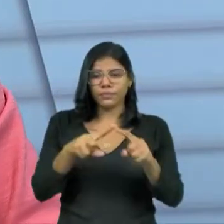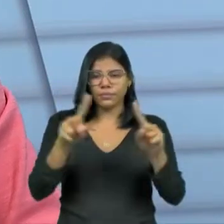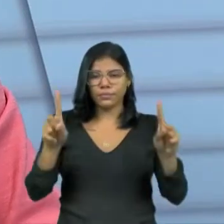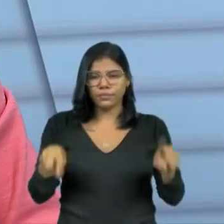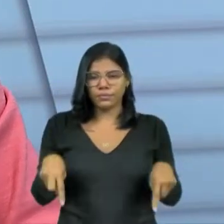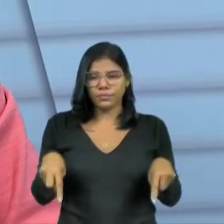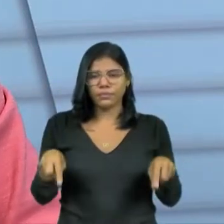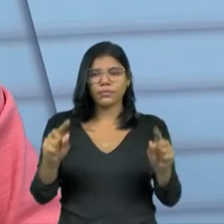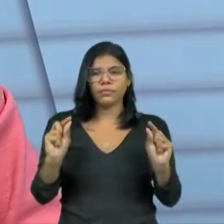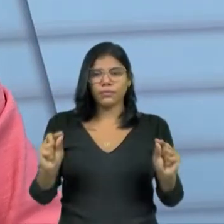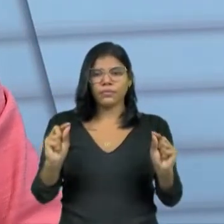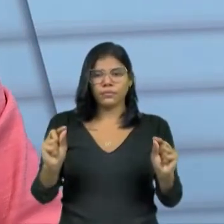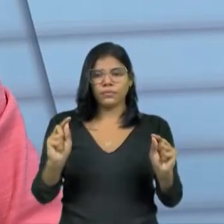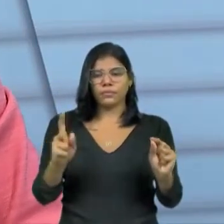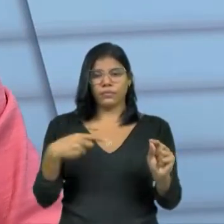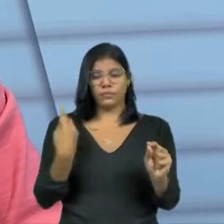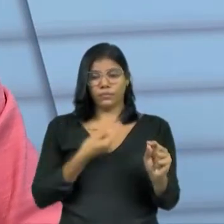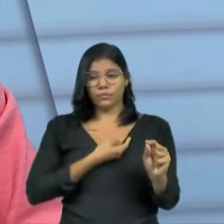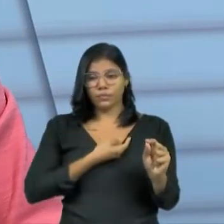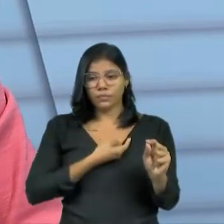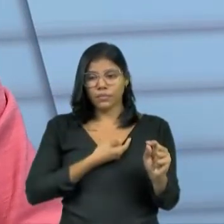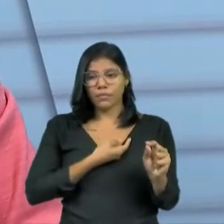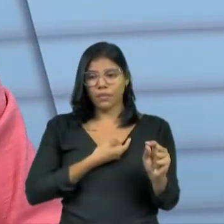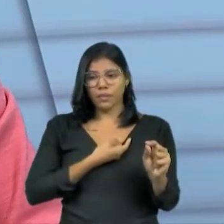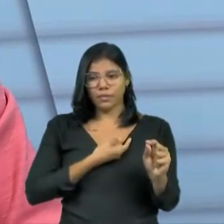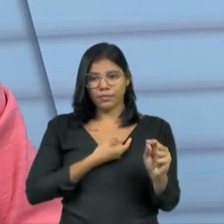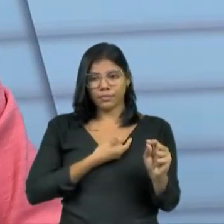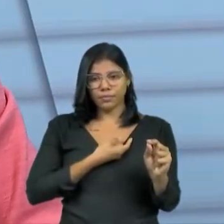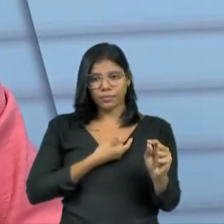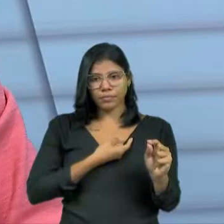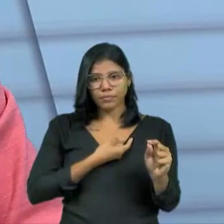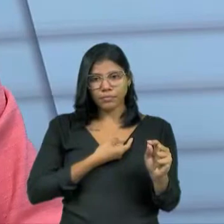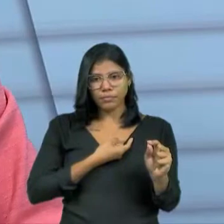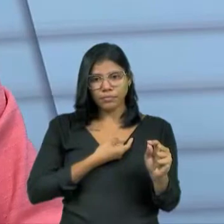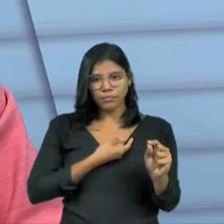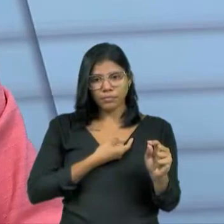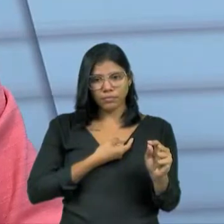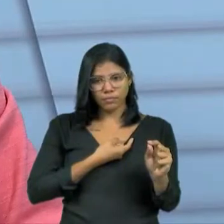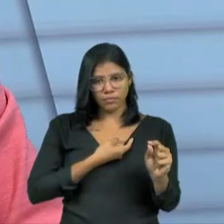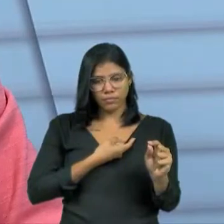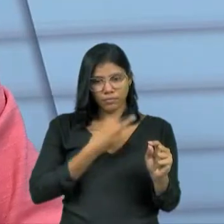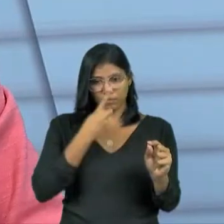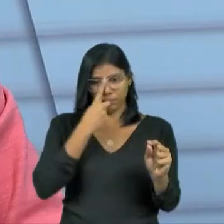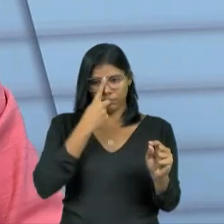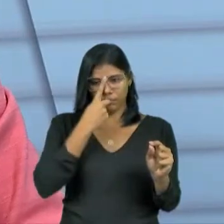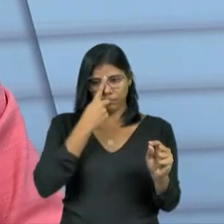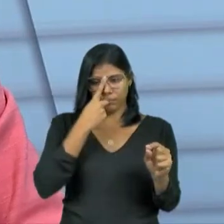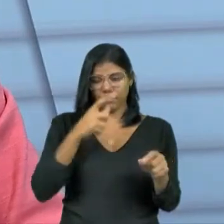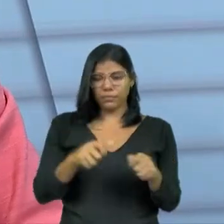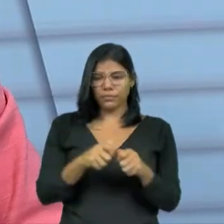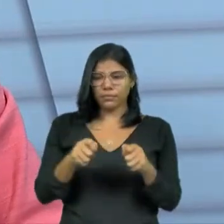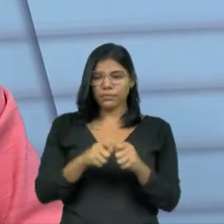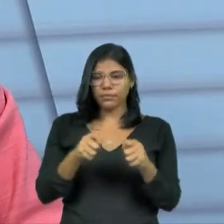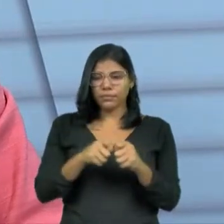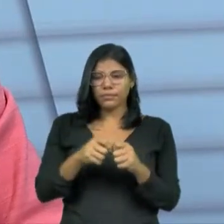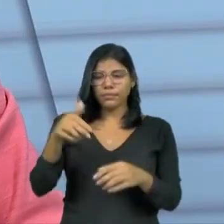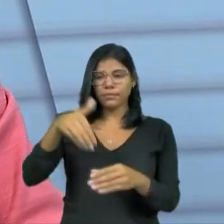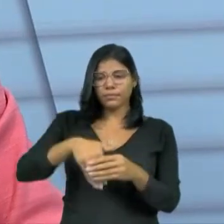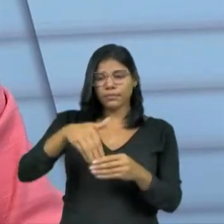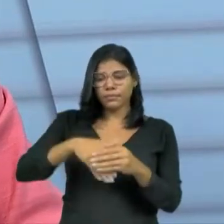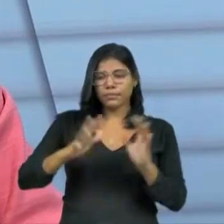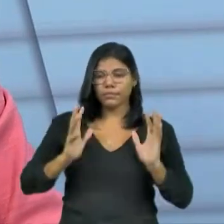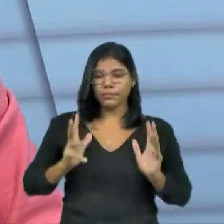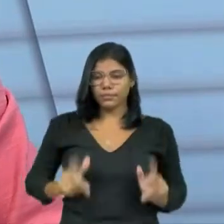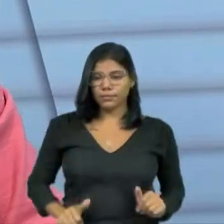para poder a gente prestigiar aqueles candidatos que fizeram uma eleição limpa, uma eleição sustentável.